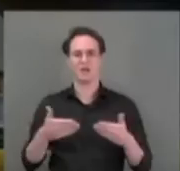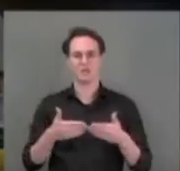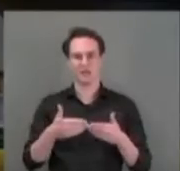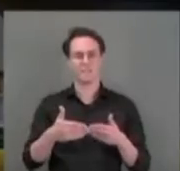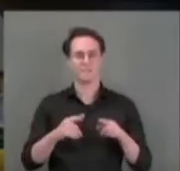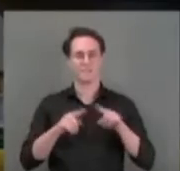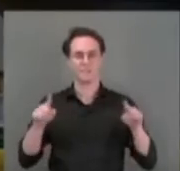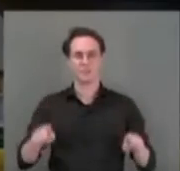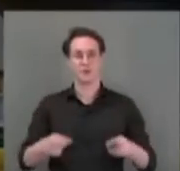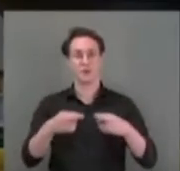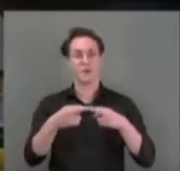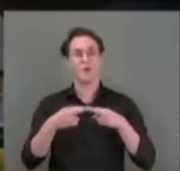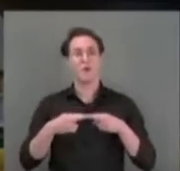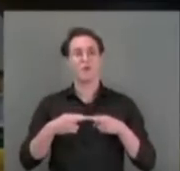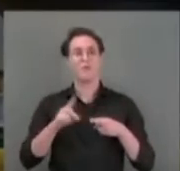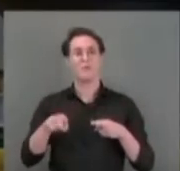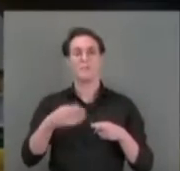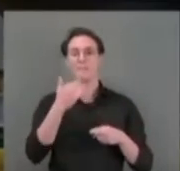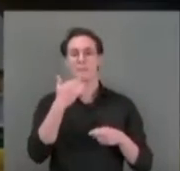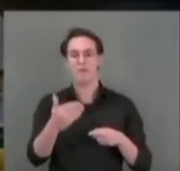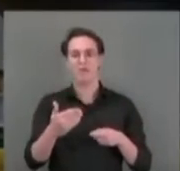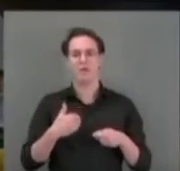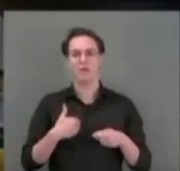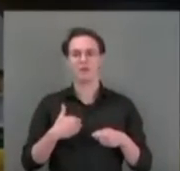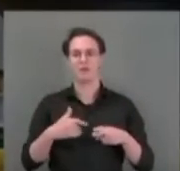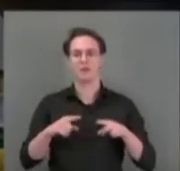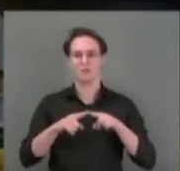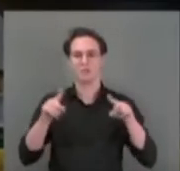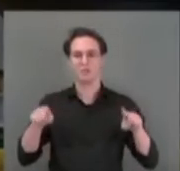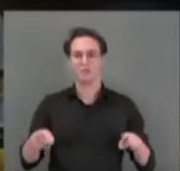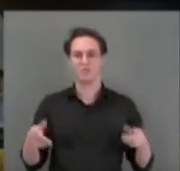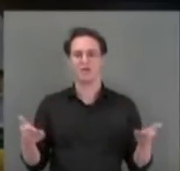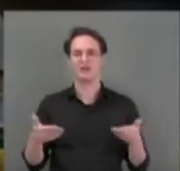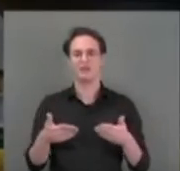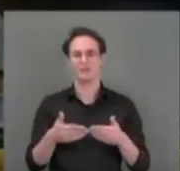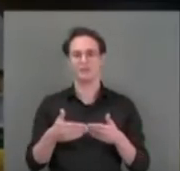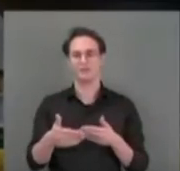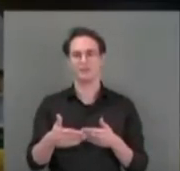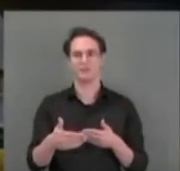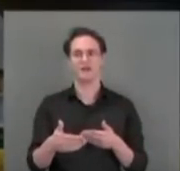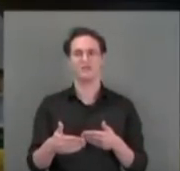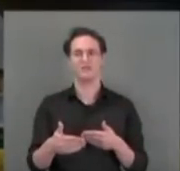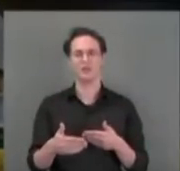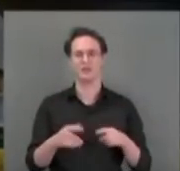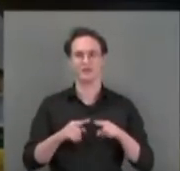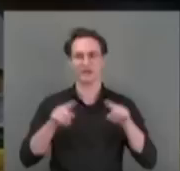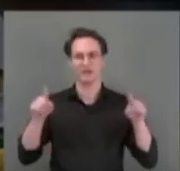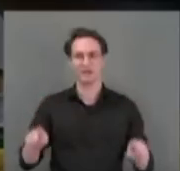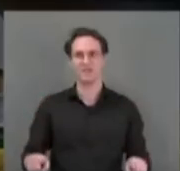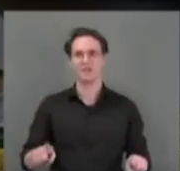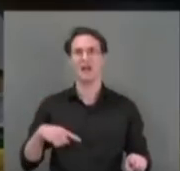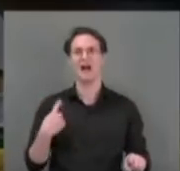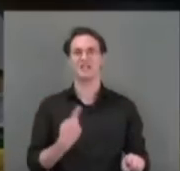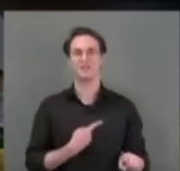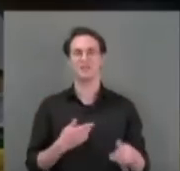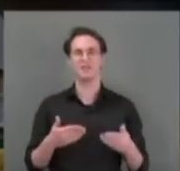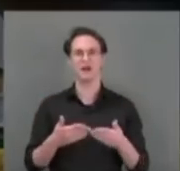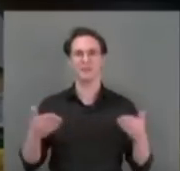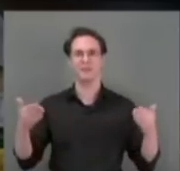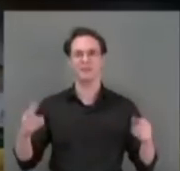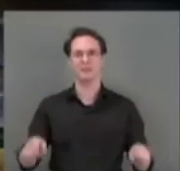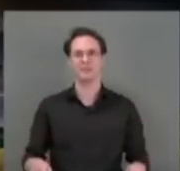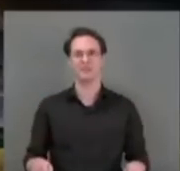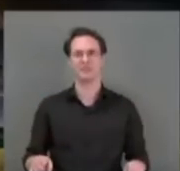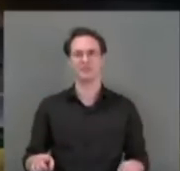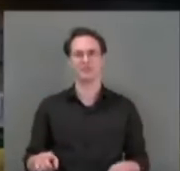O requerimento requer a criação de comissão parlamentar mista de inquérito, com a finalidade de investigar